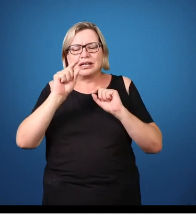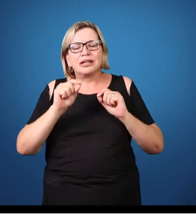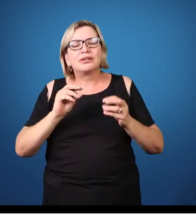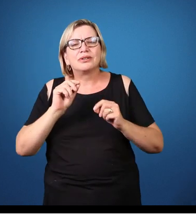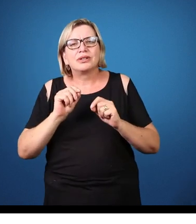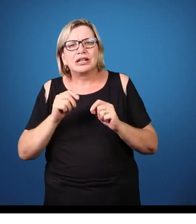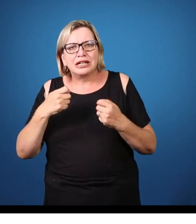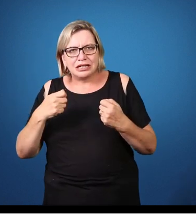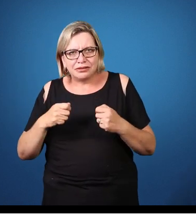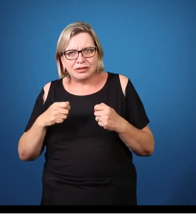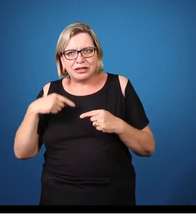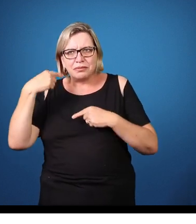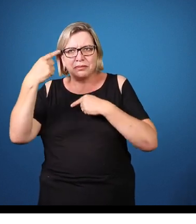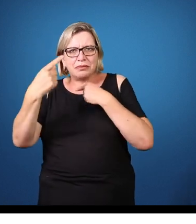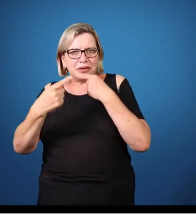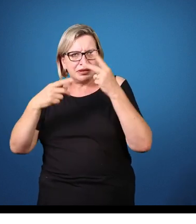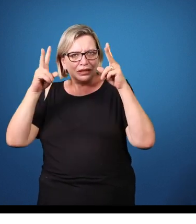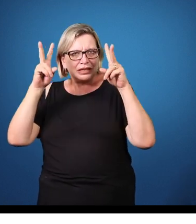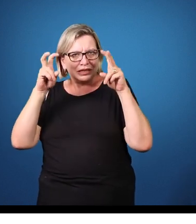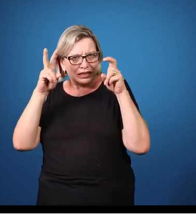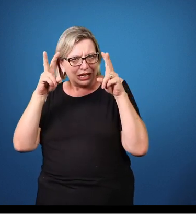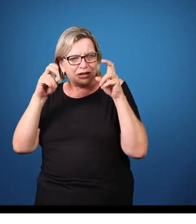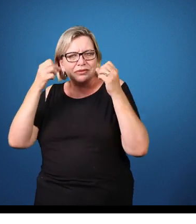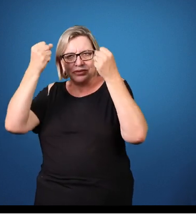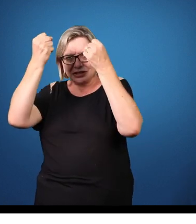dislexia, da desgrafia, enfim.